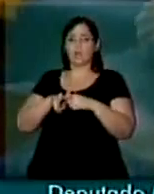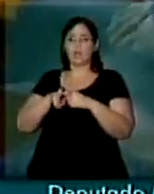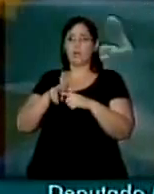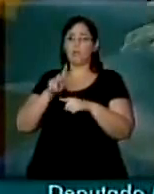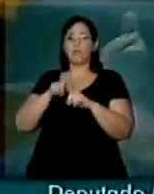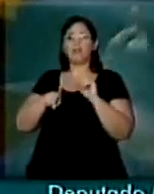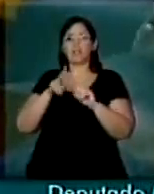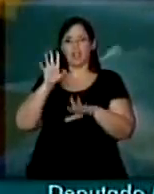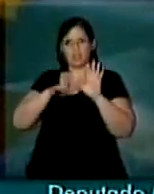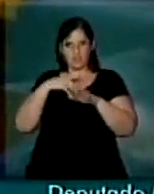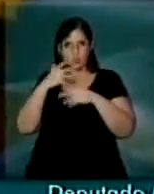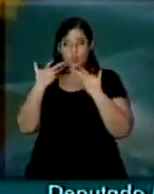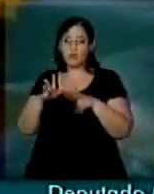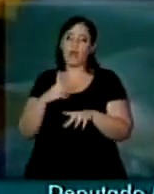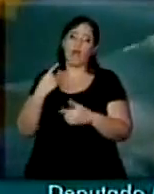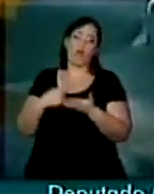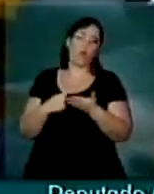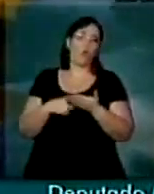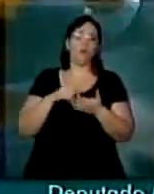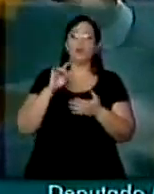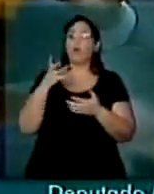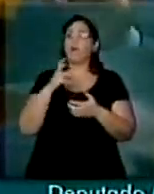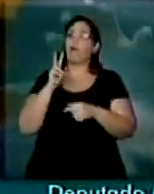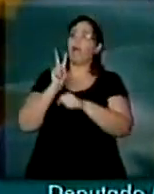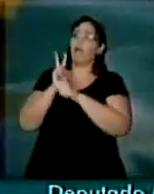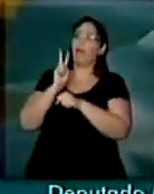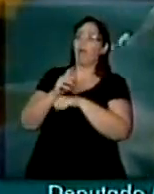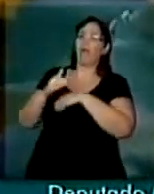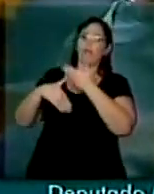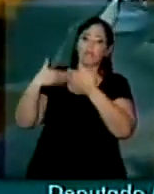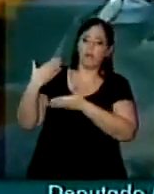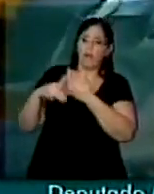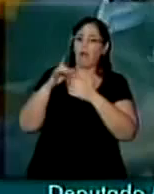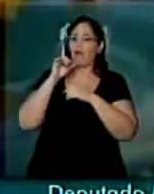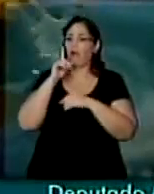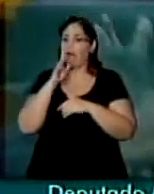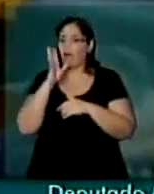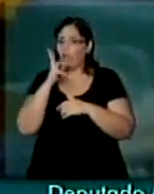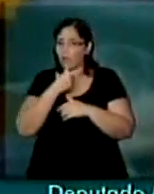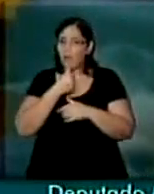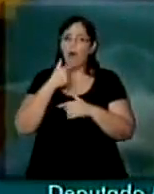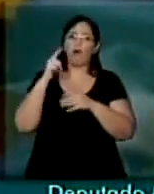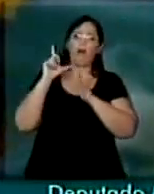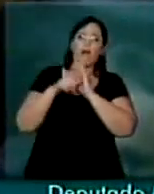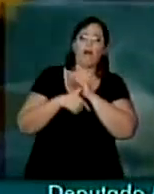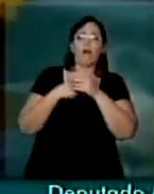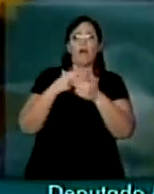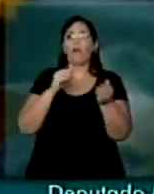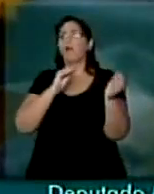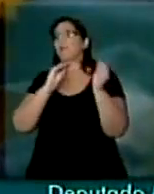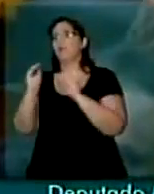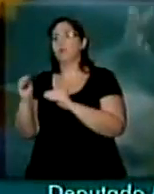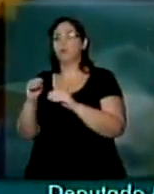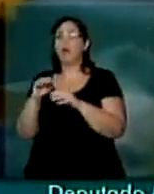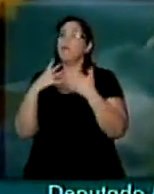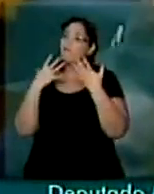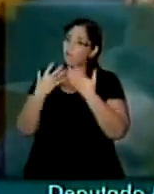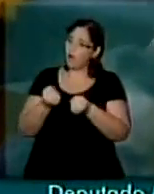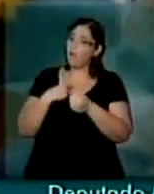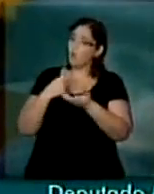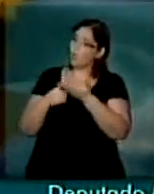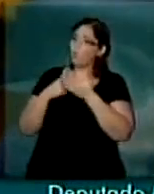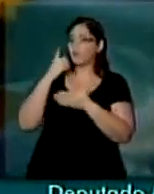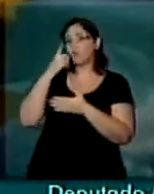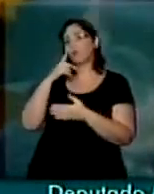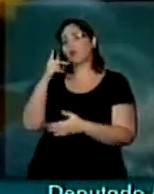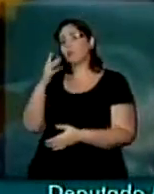às vezes não senta para fazer um acordo, senta para protelar, senta para jogar para frente, vamos sentar. Eu convido os deputados